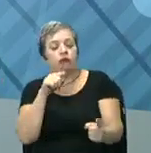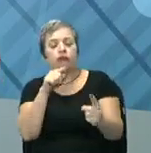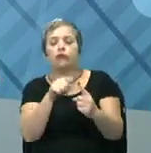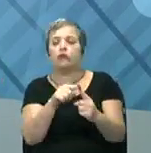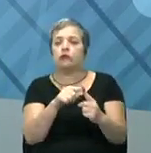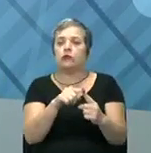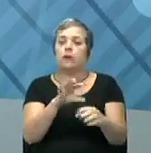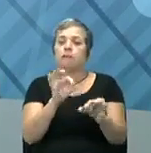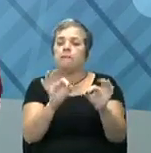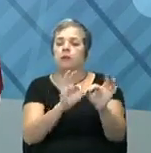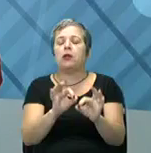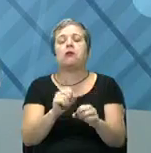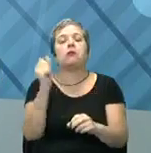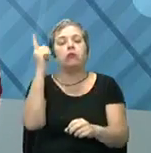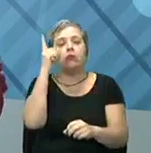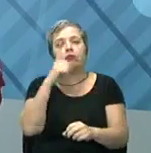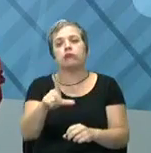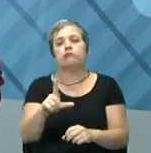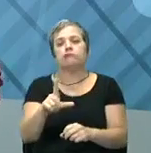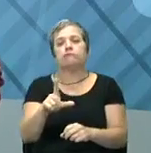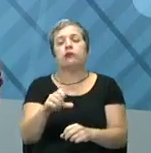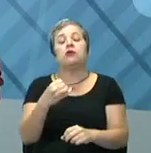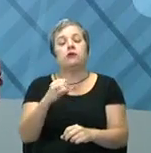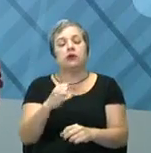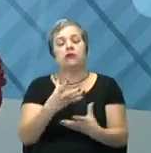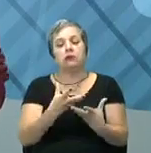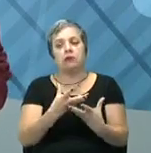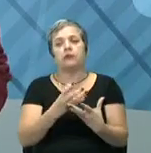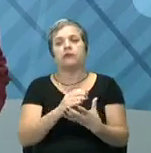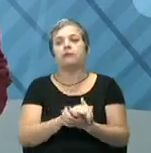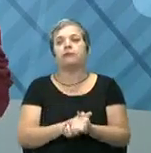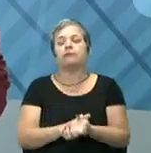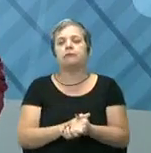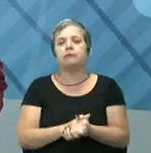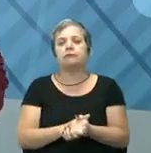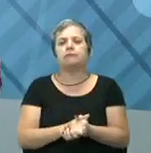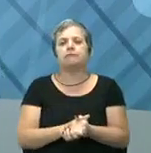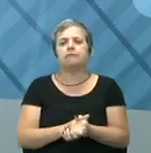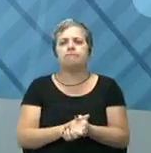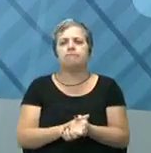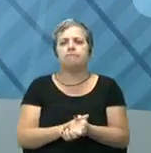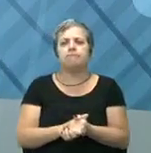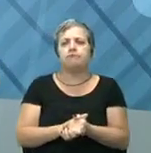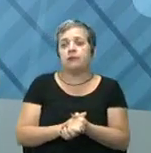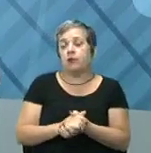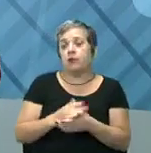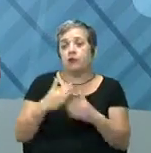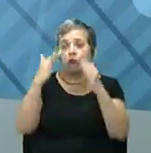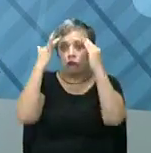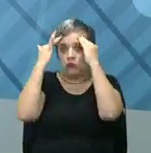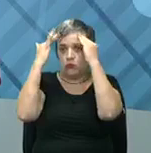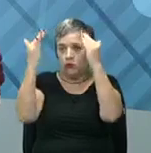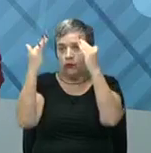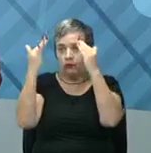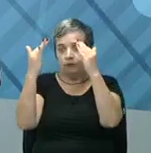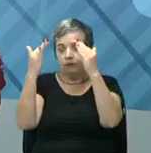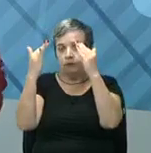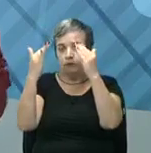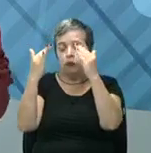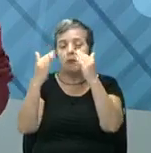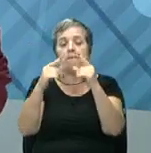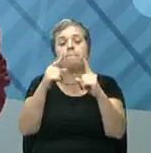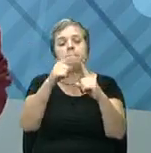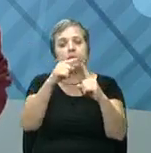fiz deram certo, se é aquilo mesmo que eu quero chegar. Mas, professora, então vamos focar lá no primeiro, no